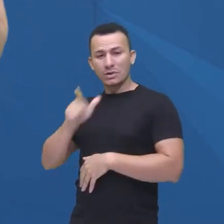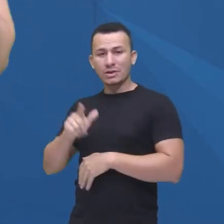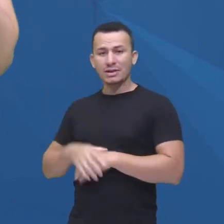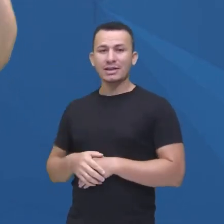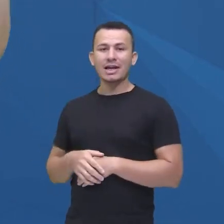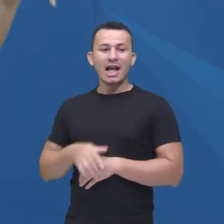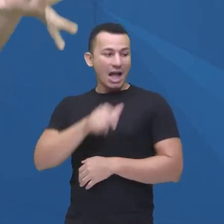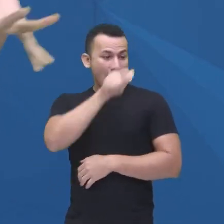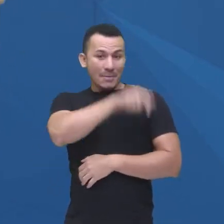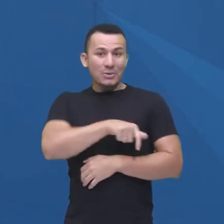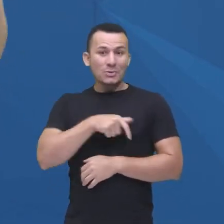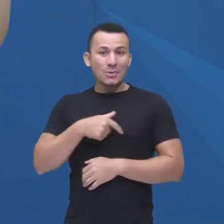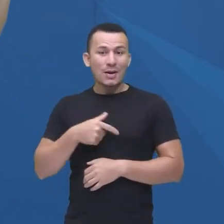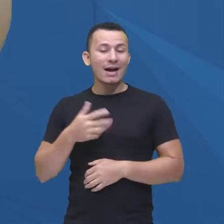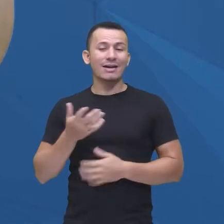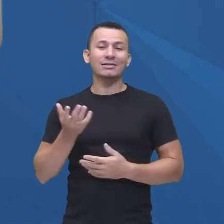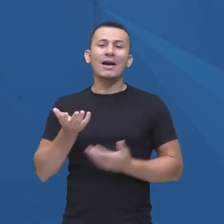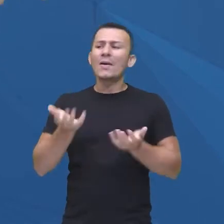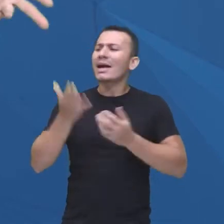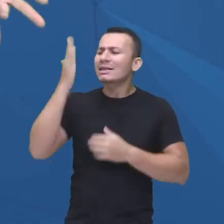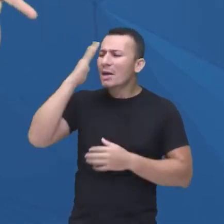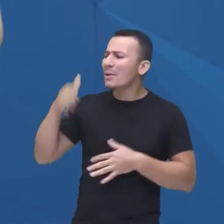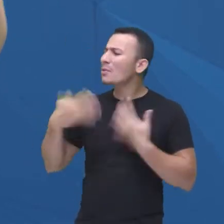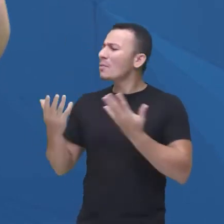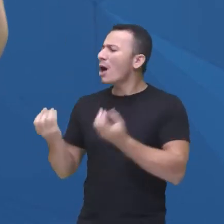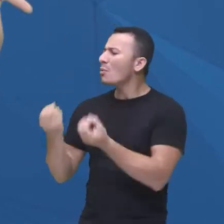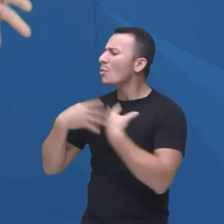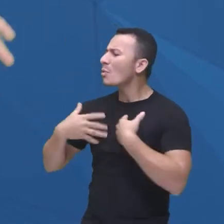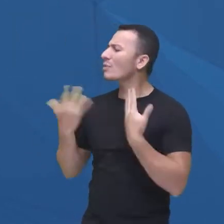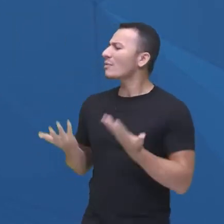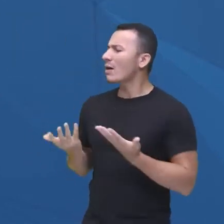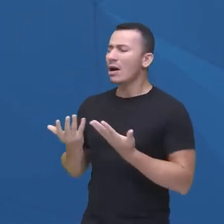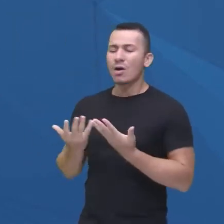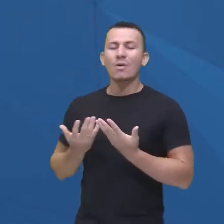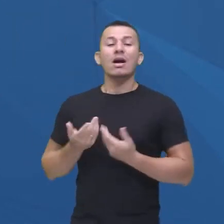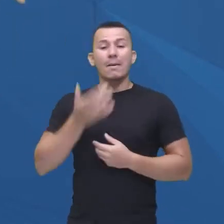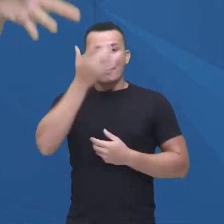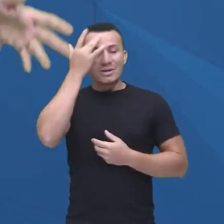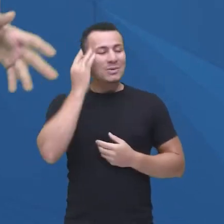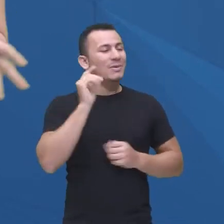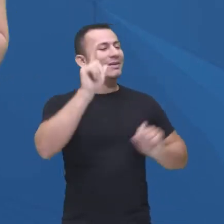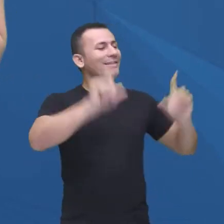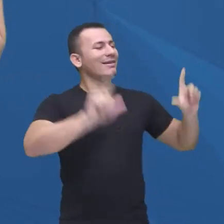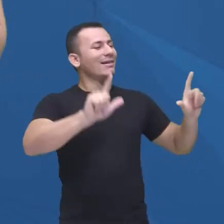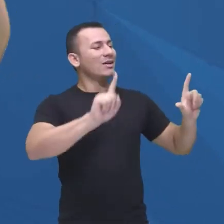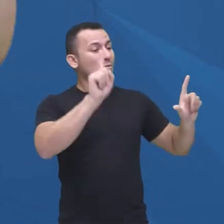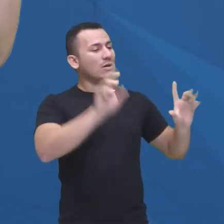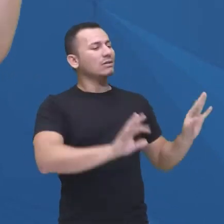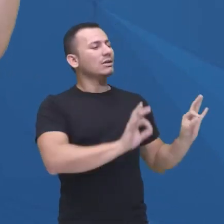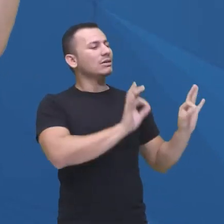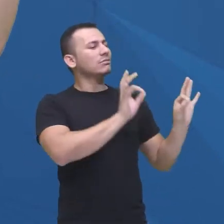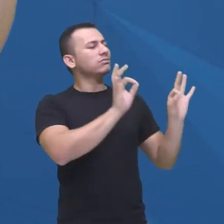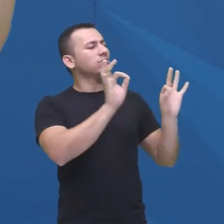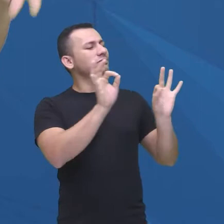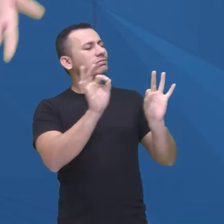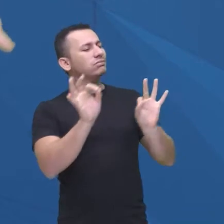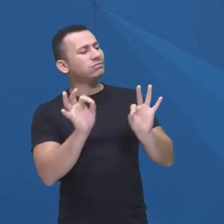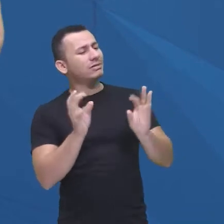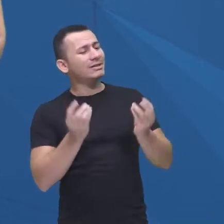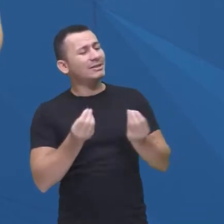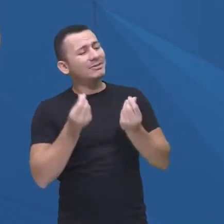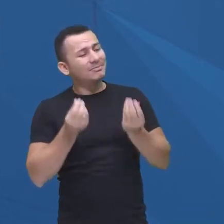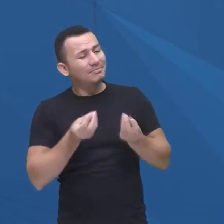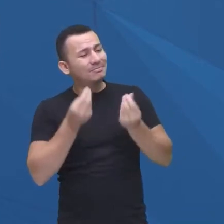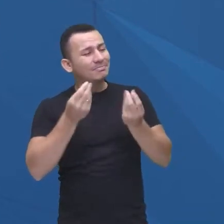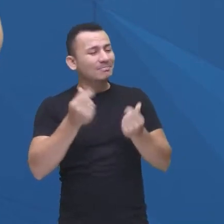alegre. Também vou assistir, quero saber qual é e tal. Aí quando chega lá, assiste o primeiro episódio, se força a assistir o